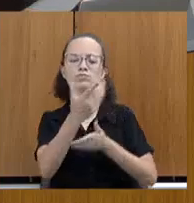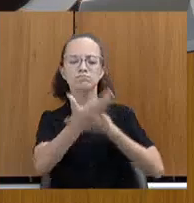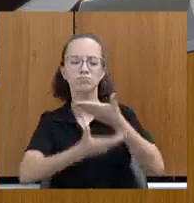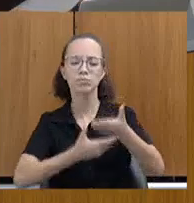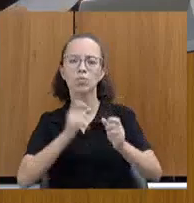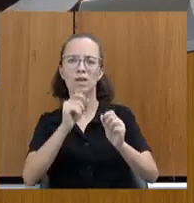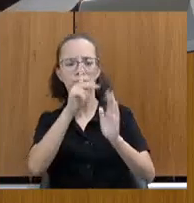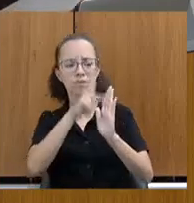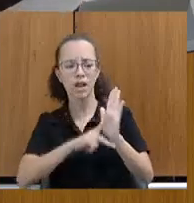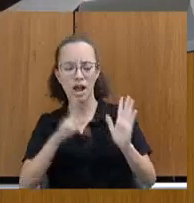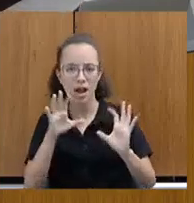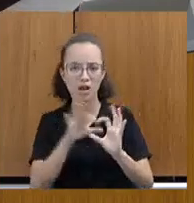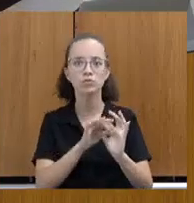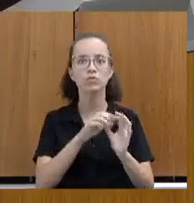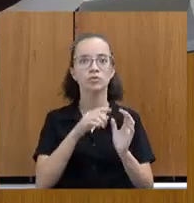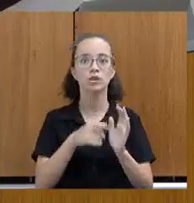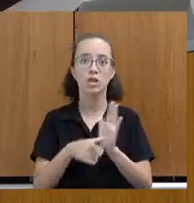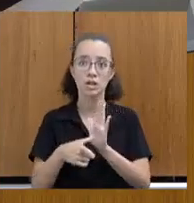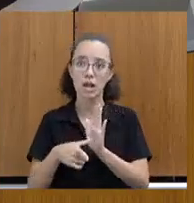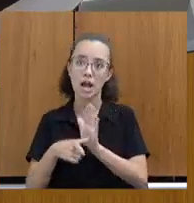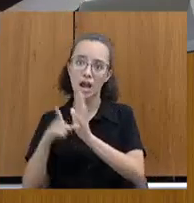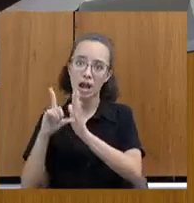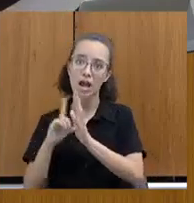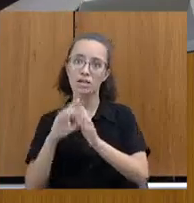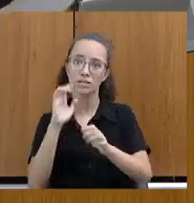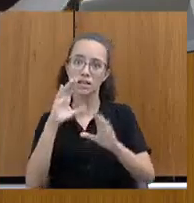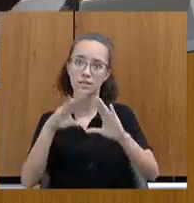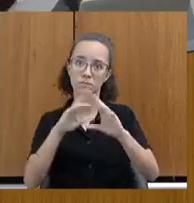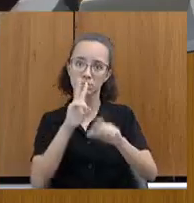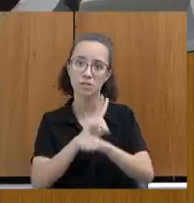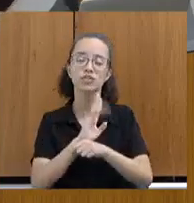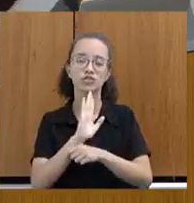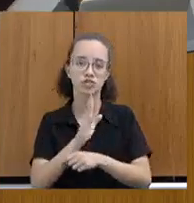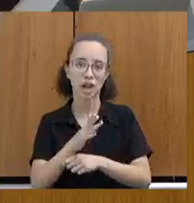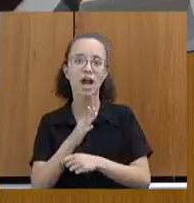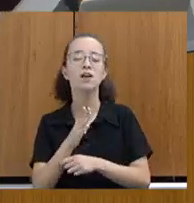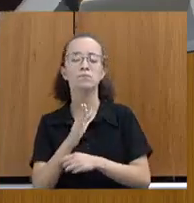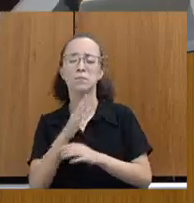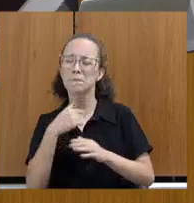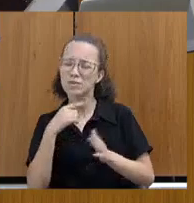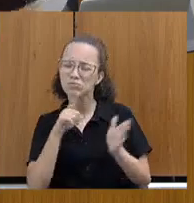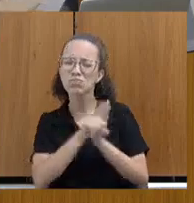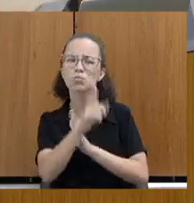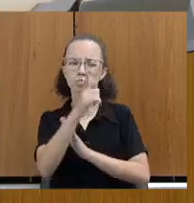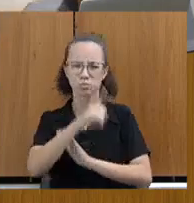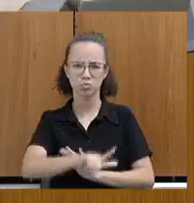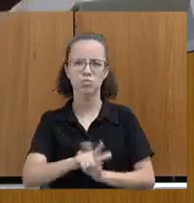São coisas que nós já conversamos na outra Assembleia Fiscaliza. E nós estamos reforçando as perguntas.